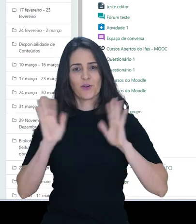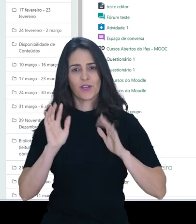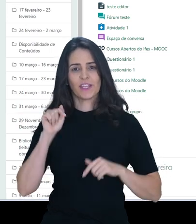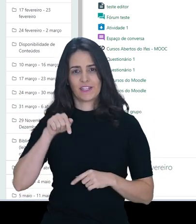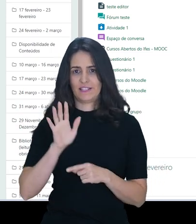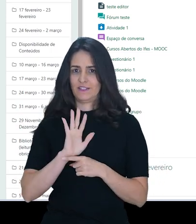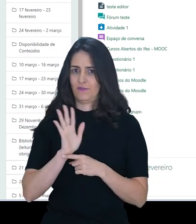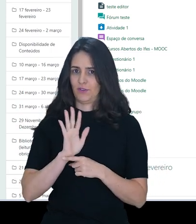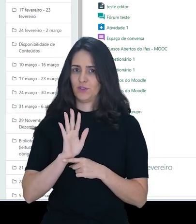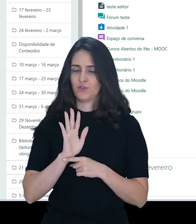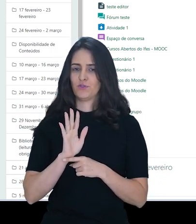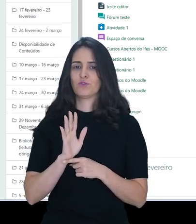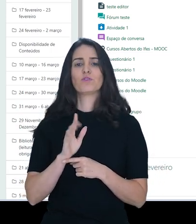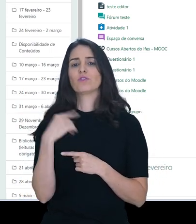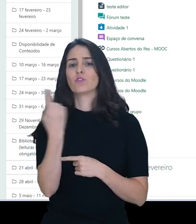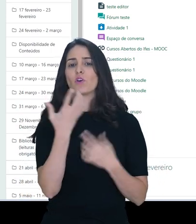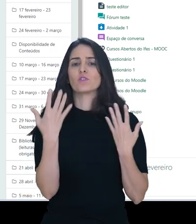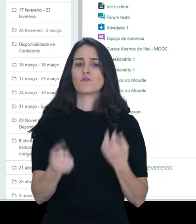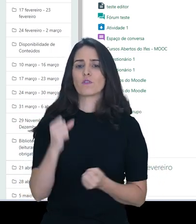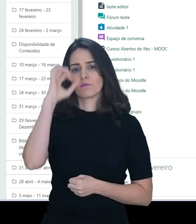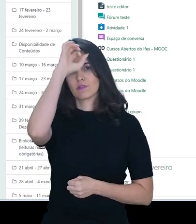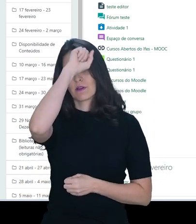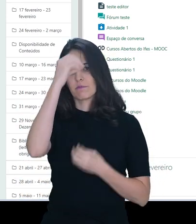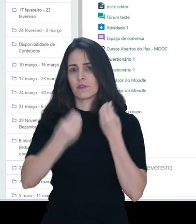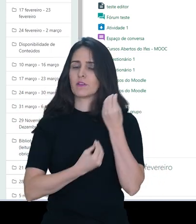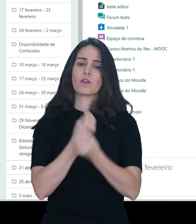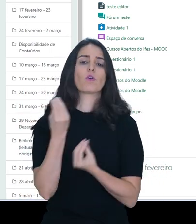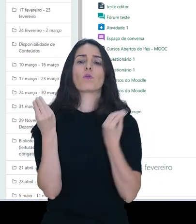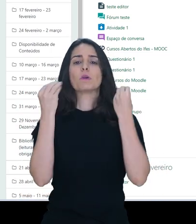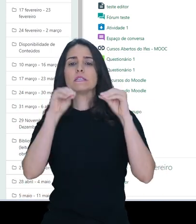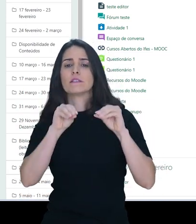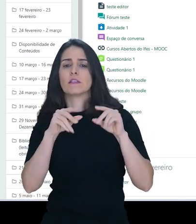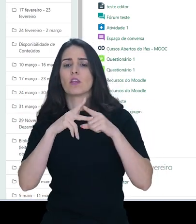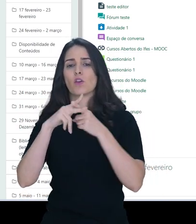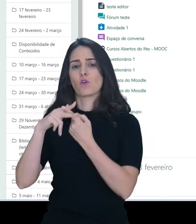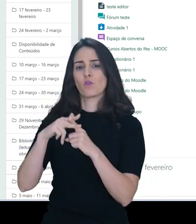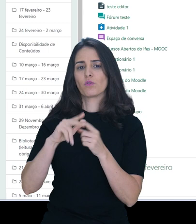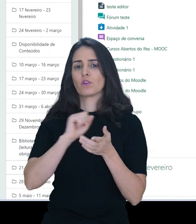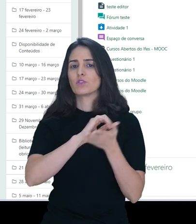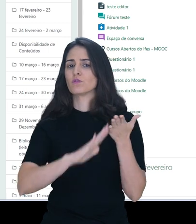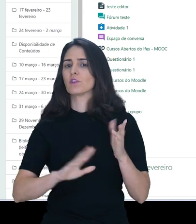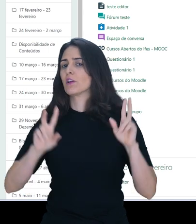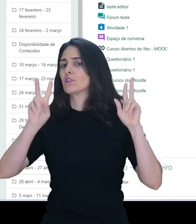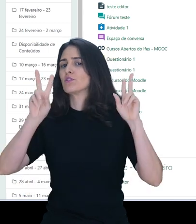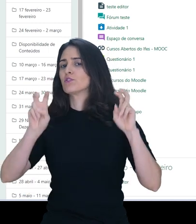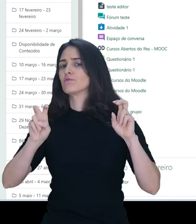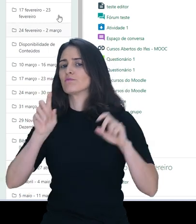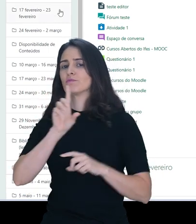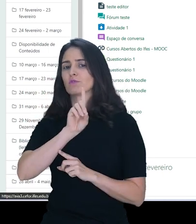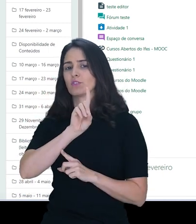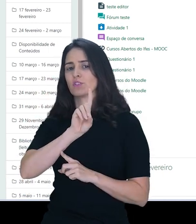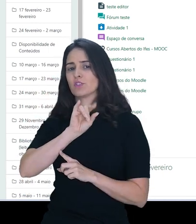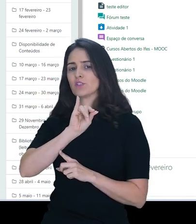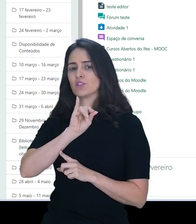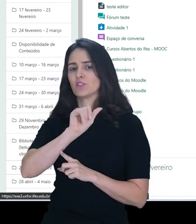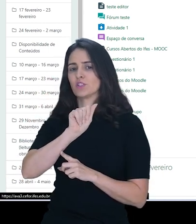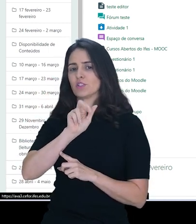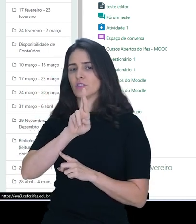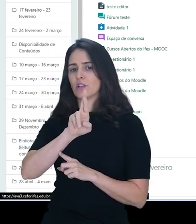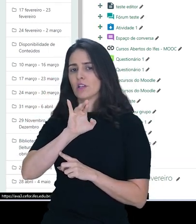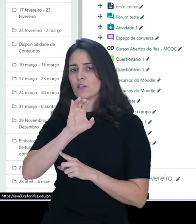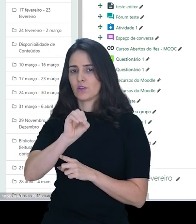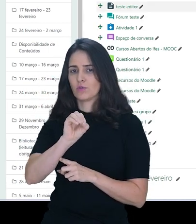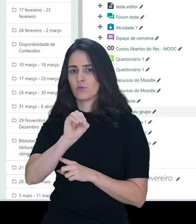Olá, nesse vídeo tutorial vamos aprender a inserir e configurar a atividade diário. Para isso, vamos